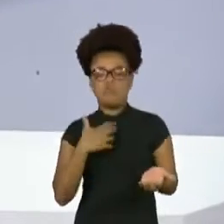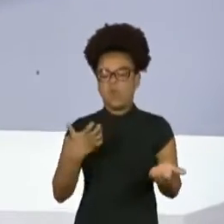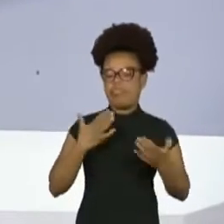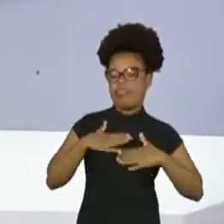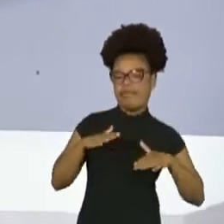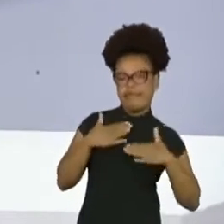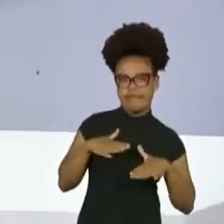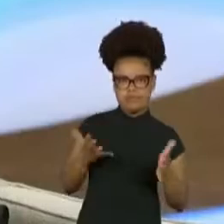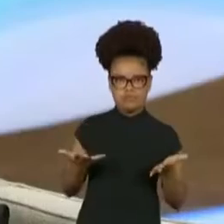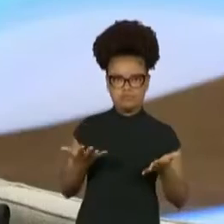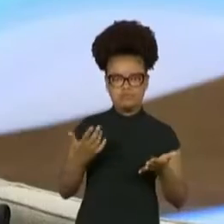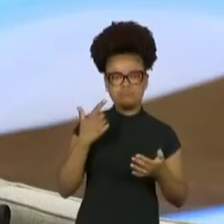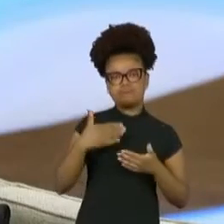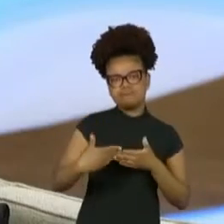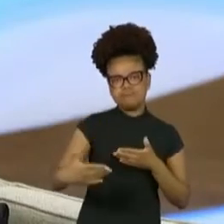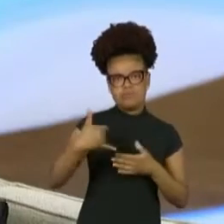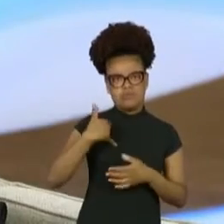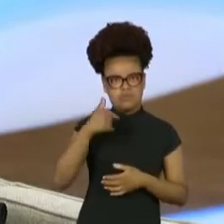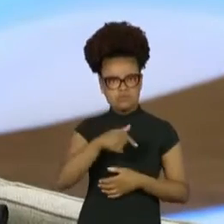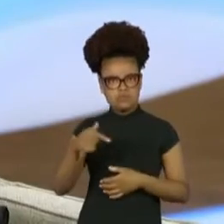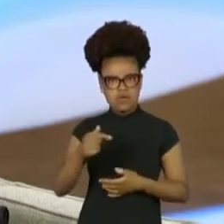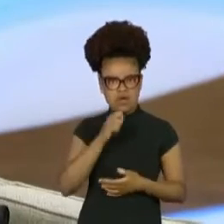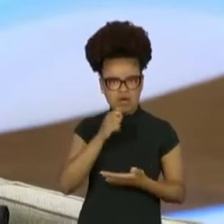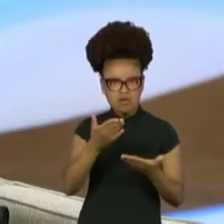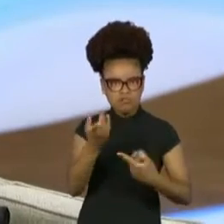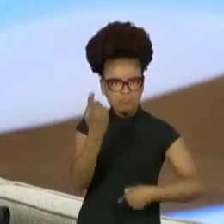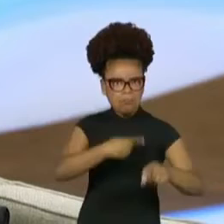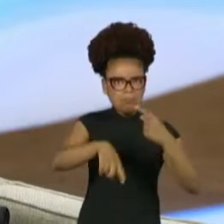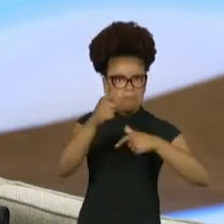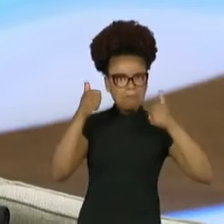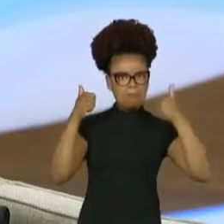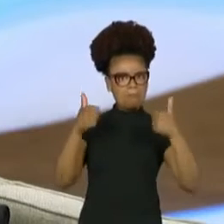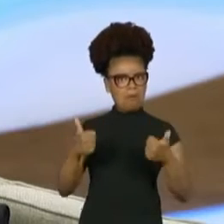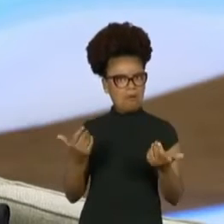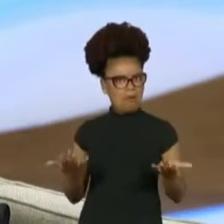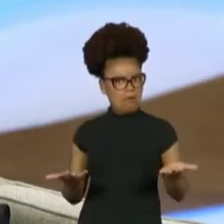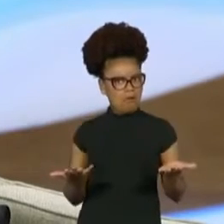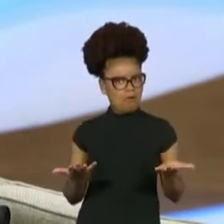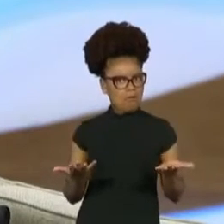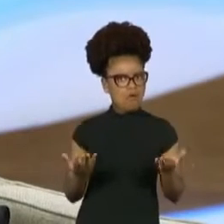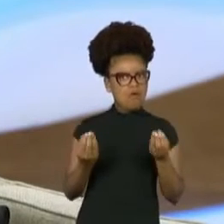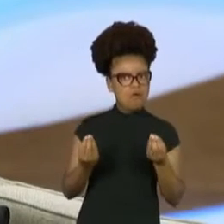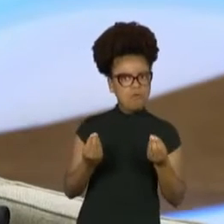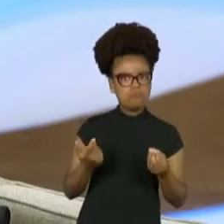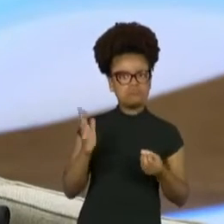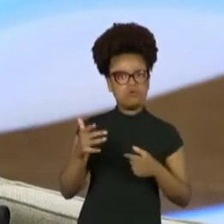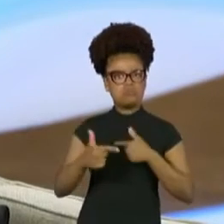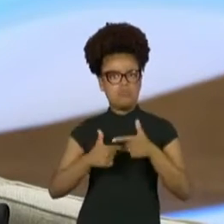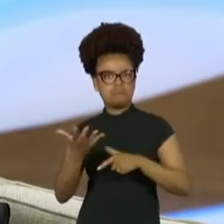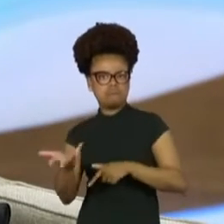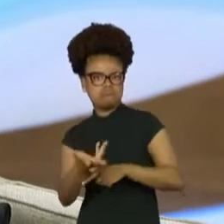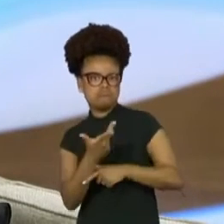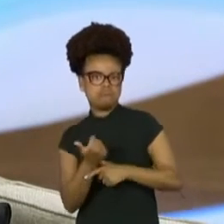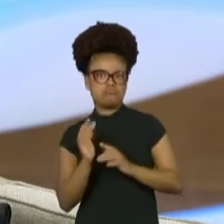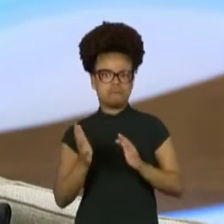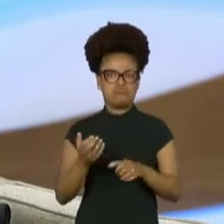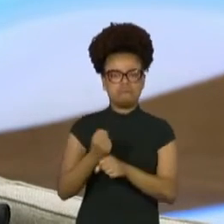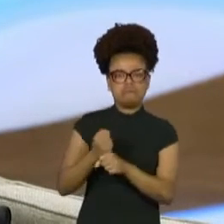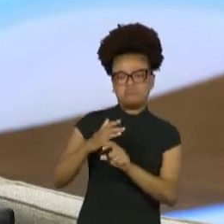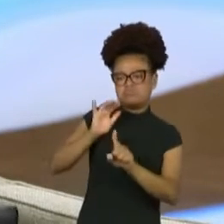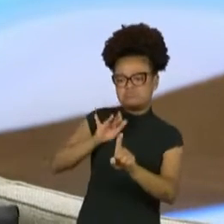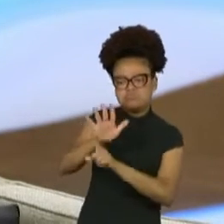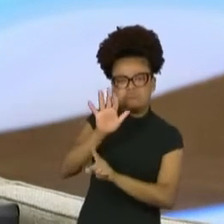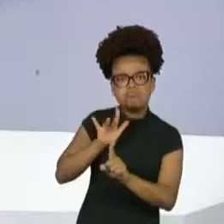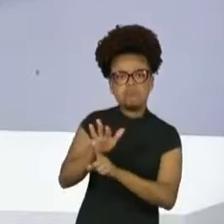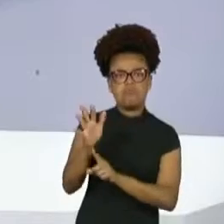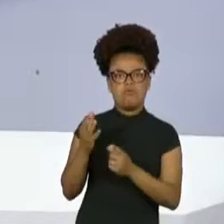como você está com 77, explodindo num certo segmento, principalmente esse da internet. Eu estava vendo o seu público, a gente recebeu